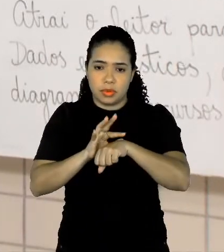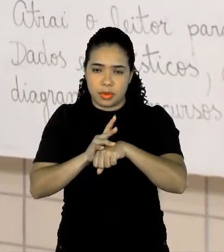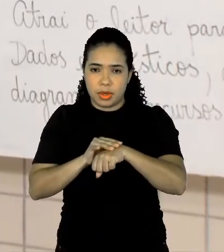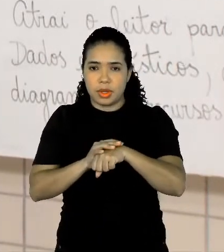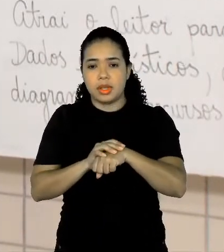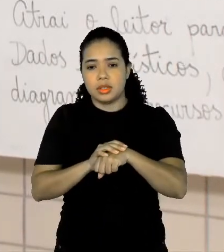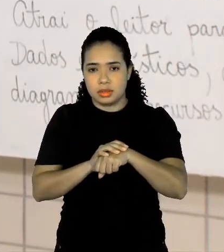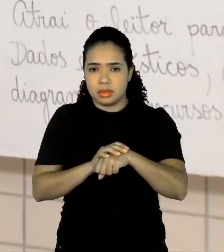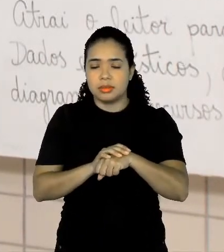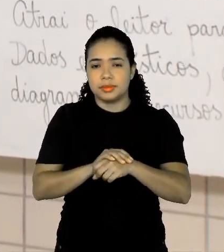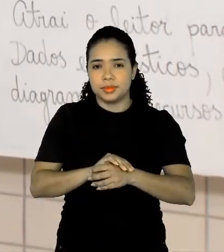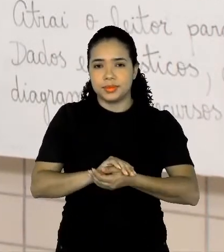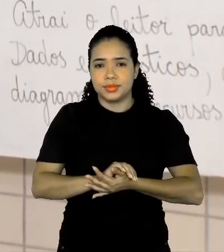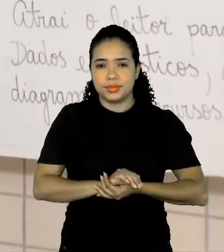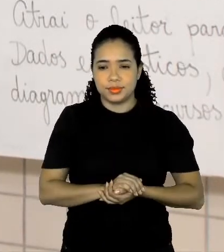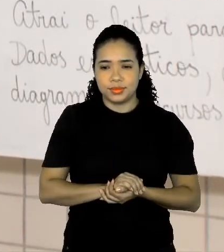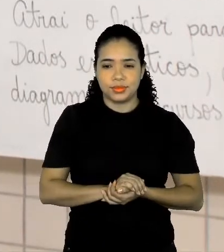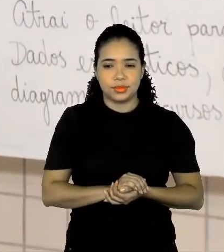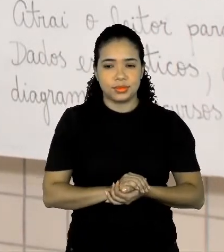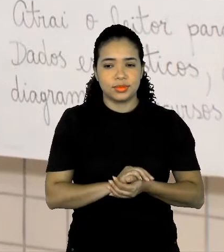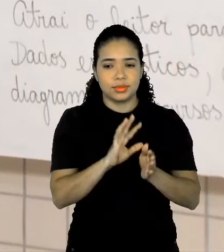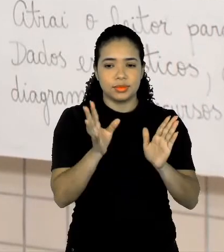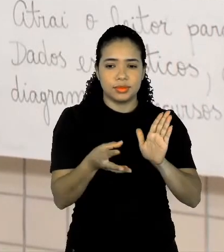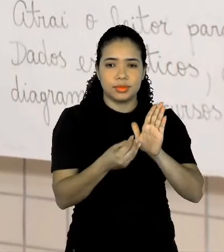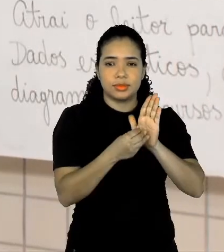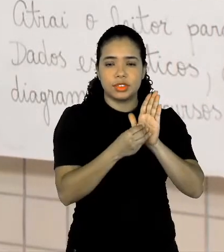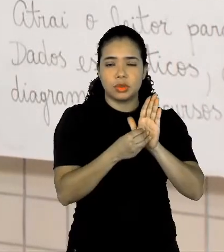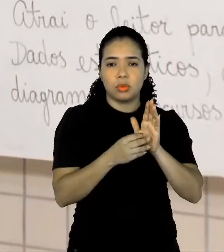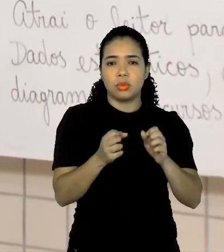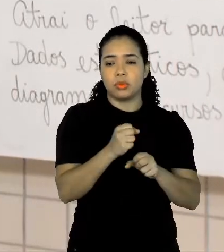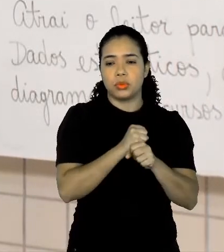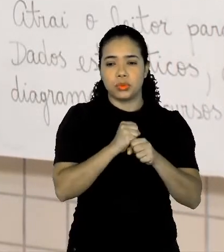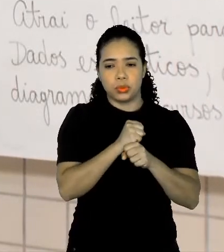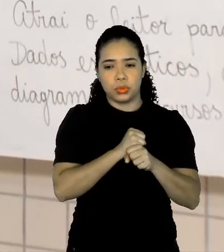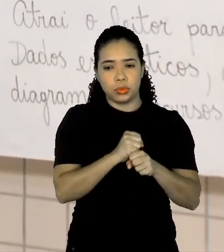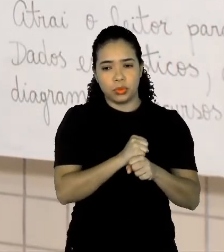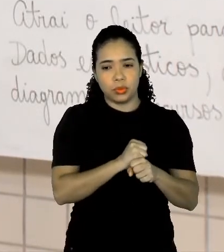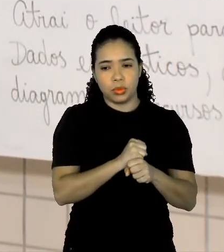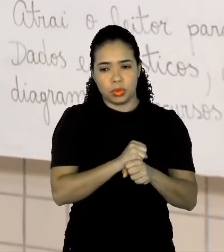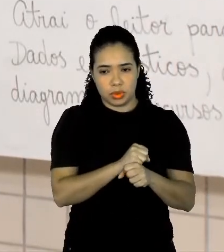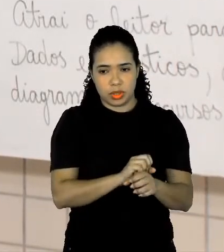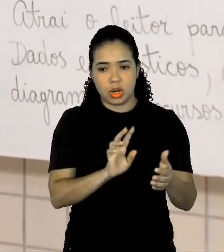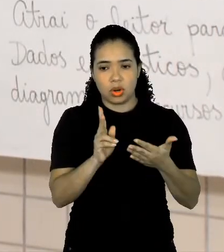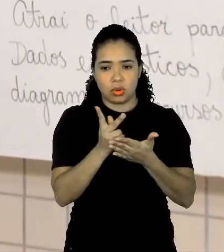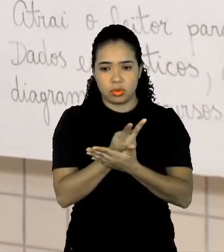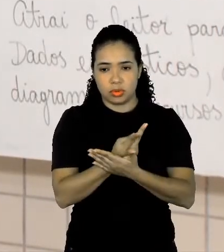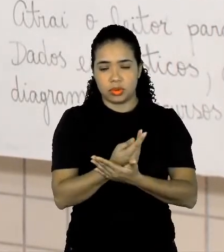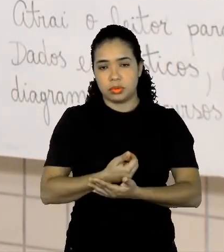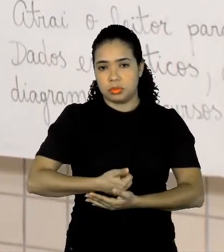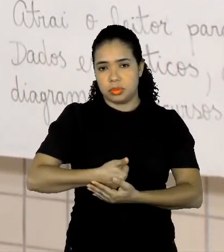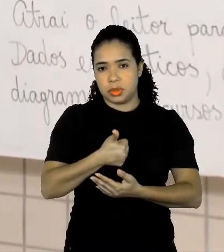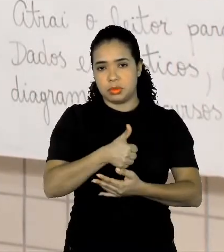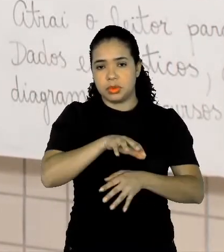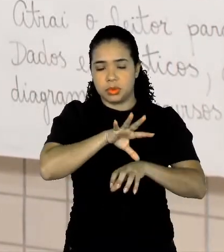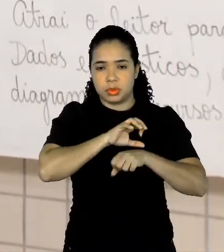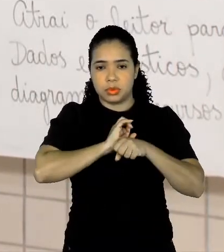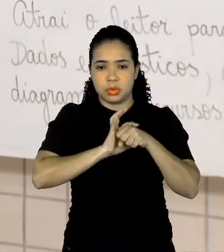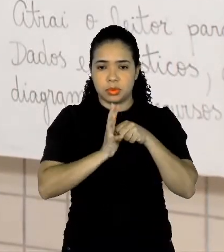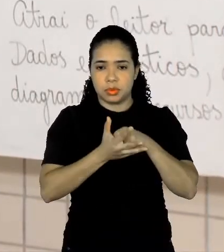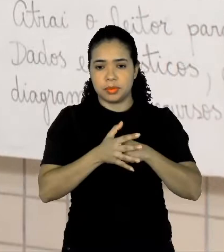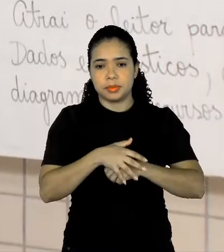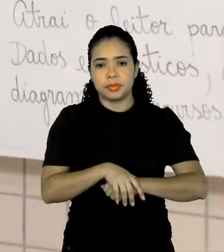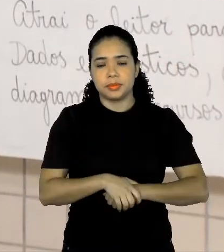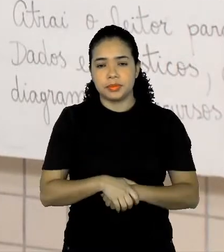surge, eles terminam, intitulam com o ano que ela foi, que teve o primeiro caso, certo? E aí,